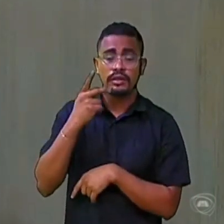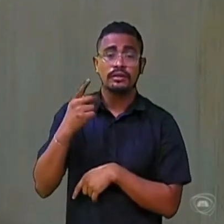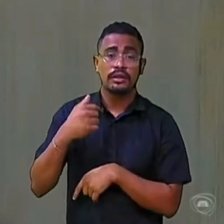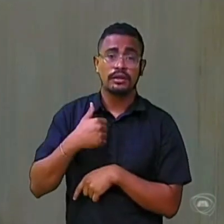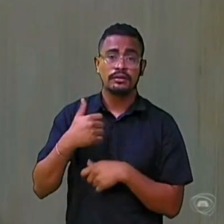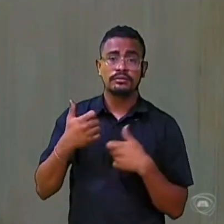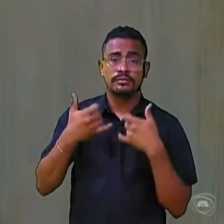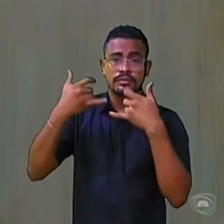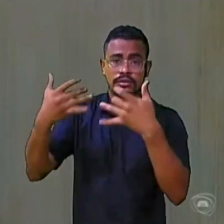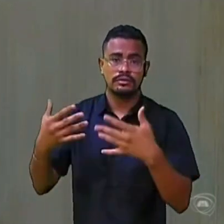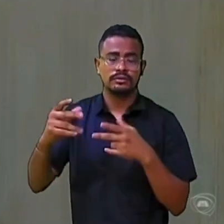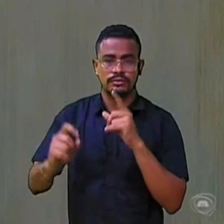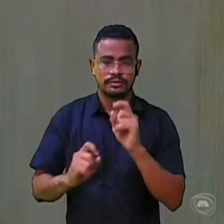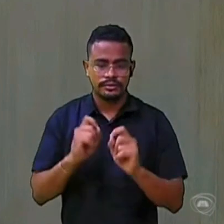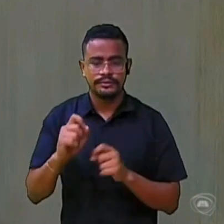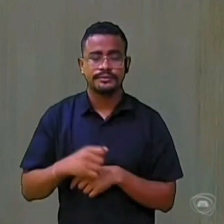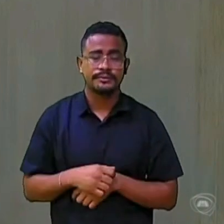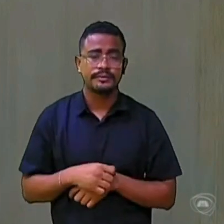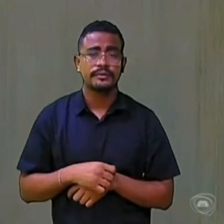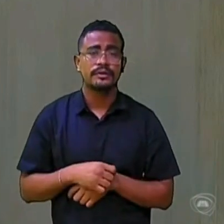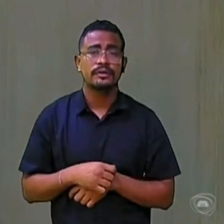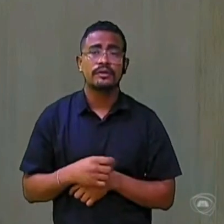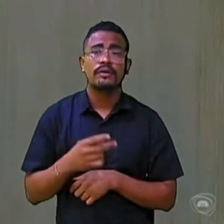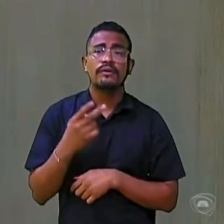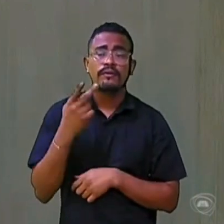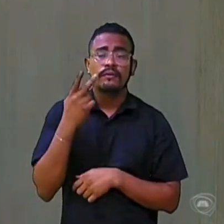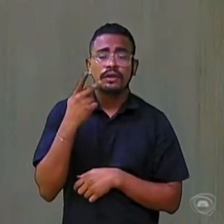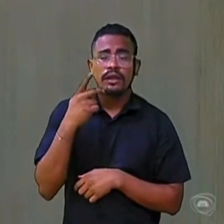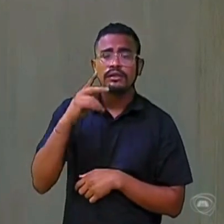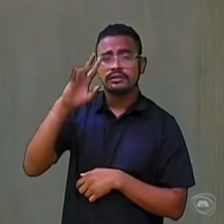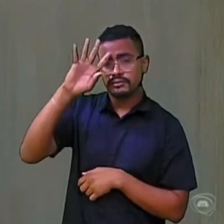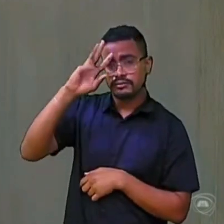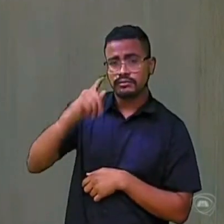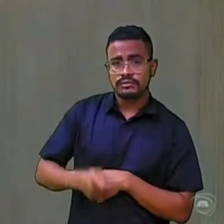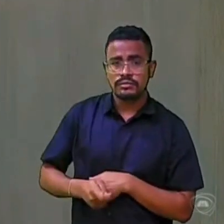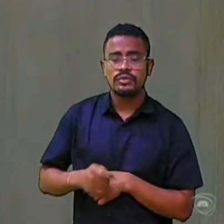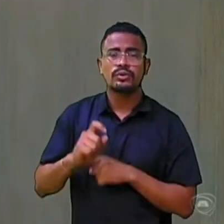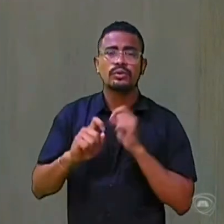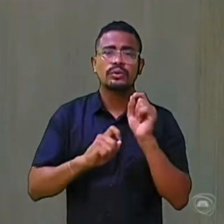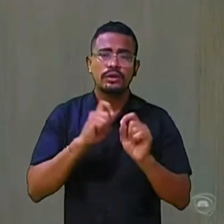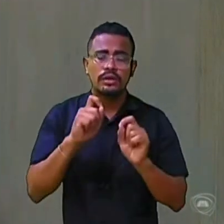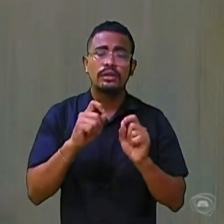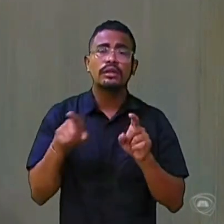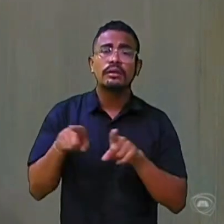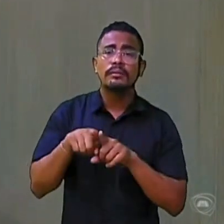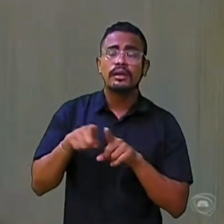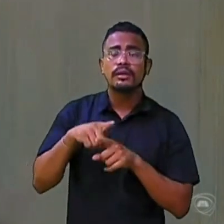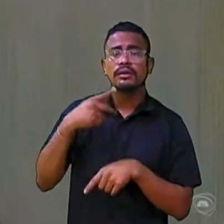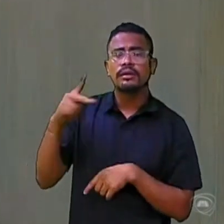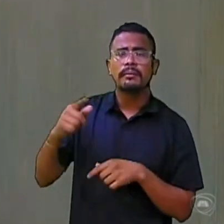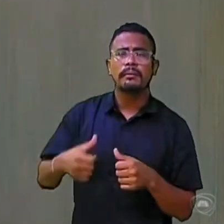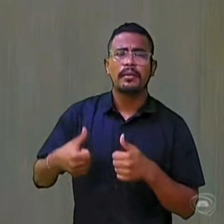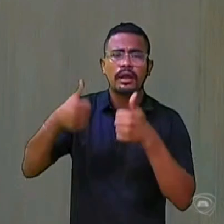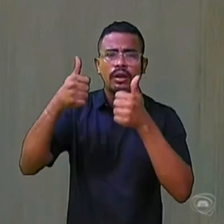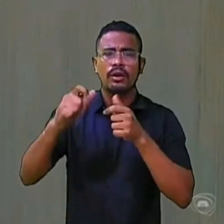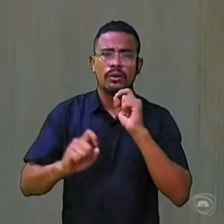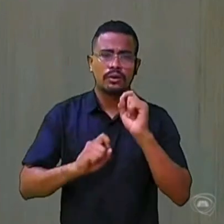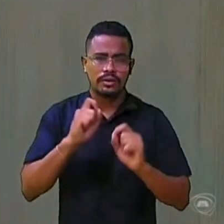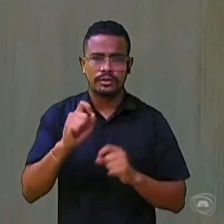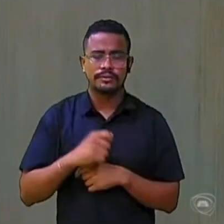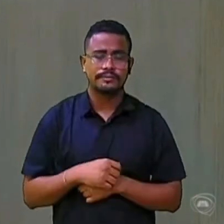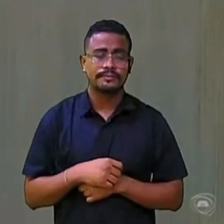o que é que Fortaleza vai decidir e o que é melhor para Fortaleza? É ter no comando da